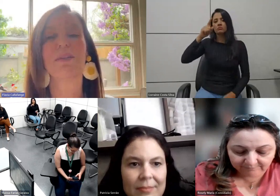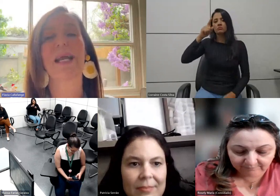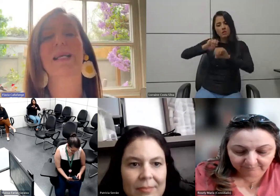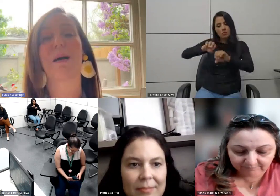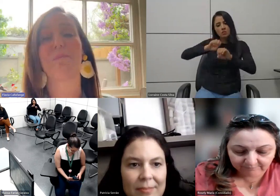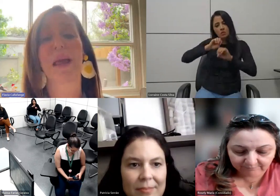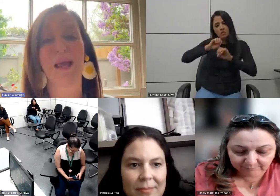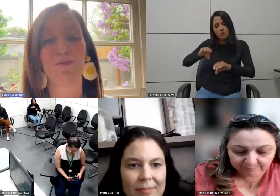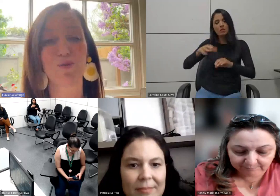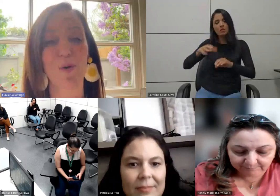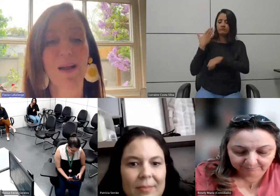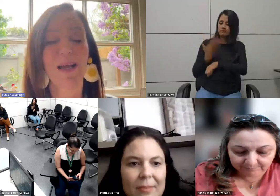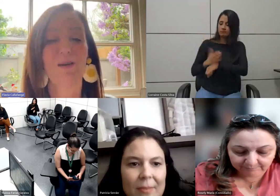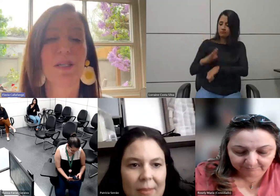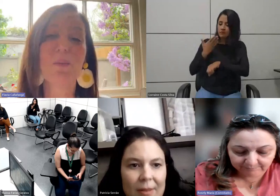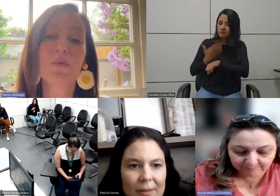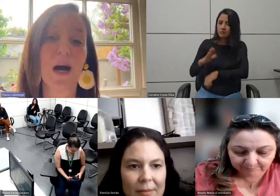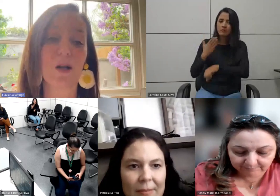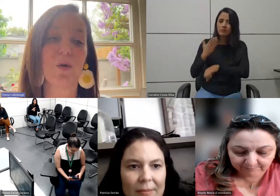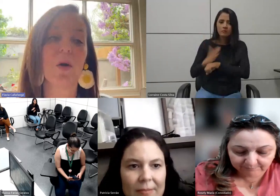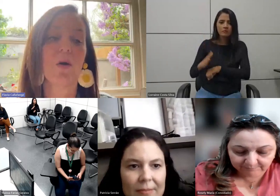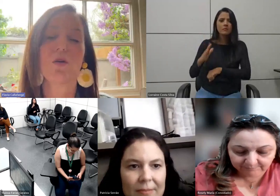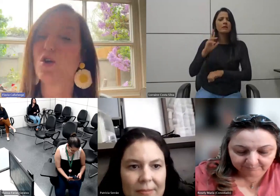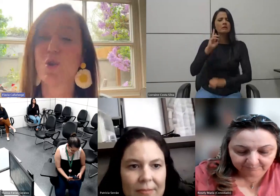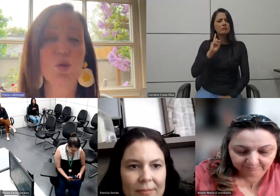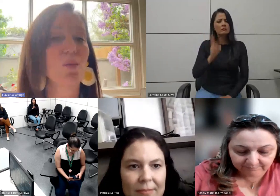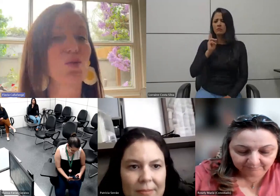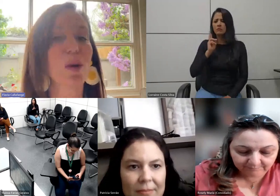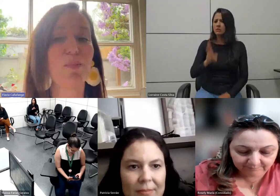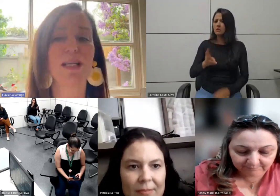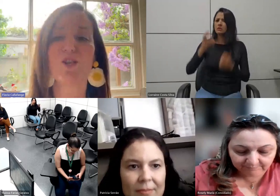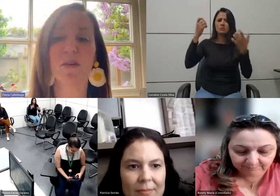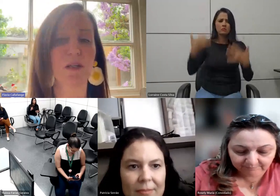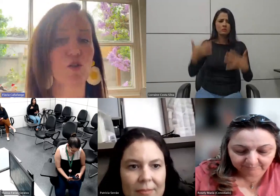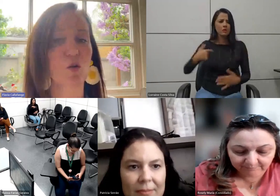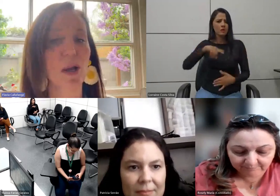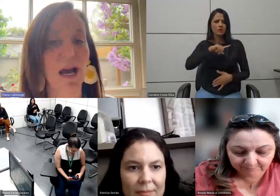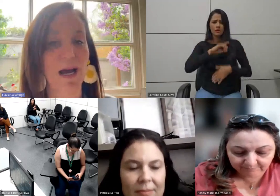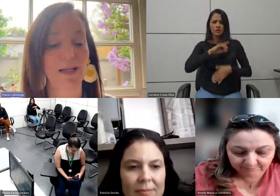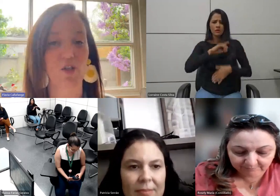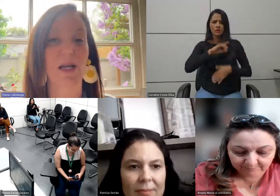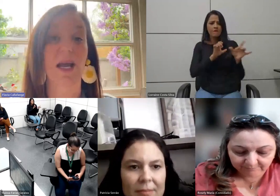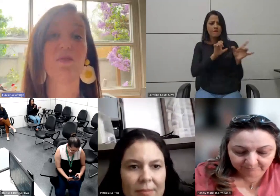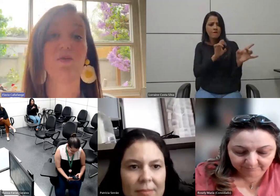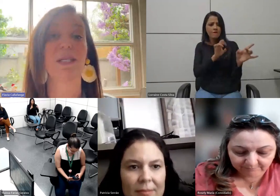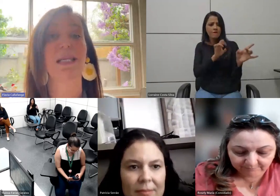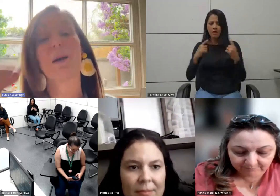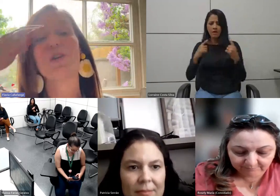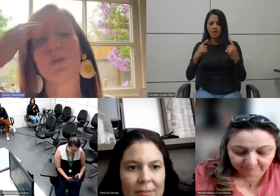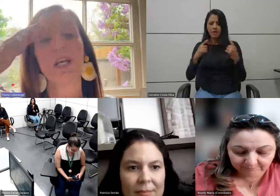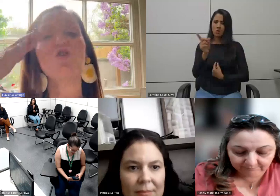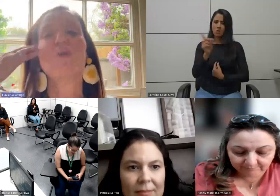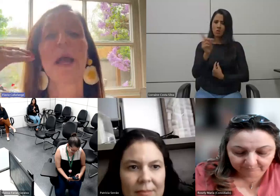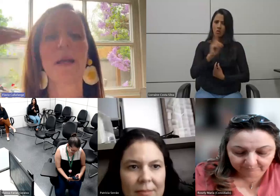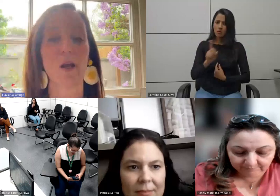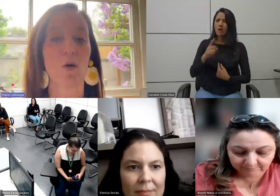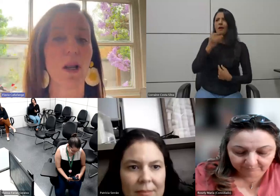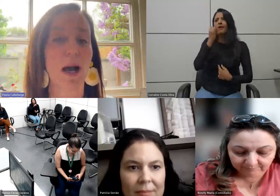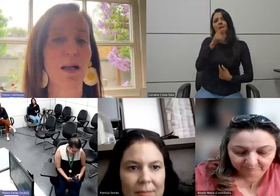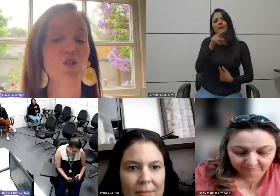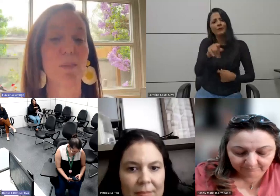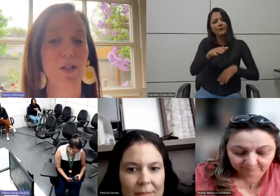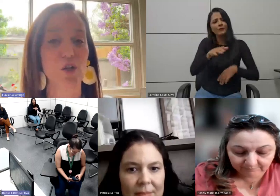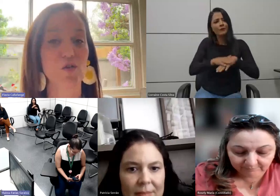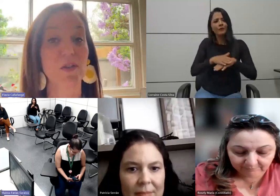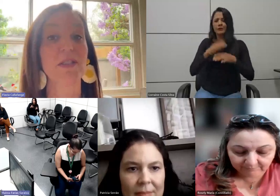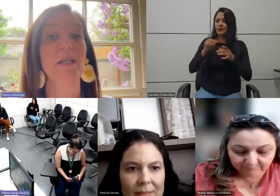educação, treinamento, eu sempre falo, nós não somos uma empresa de venda de colares, aí vão dizer assim, ah, mas vocês vendem